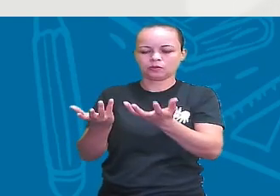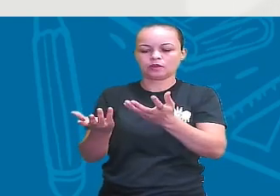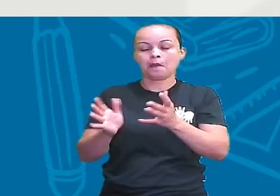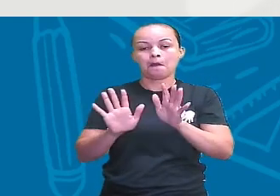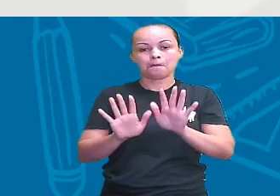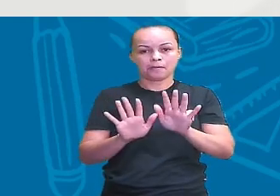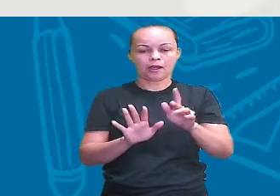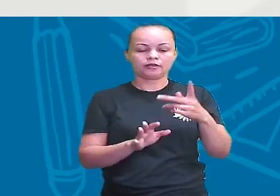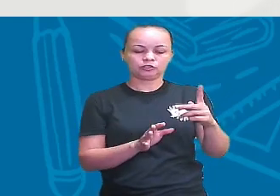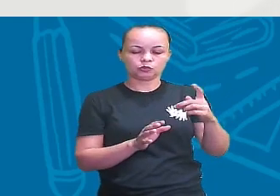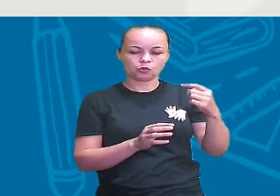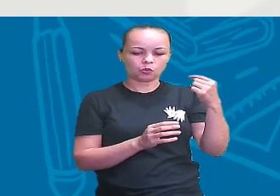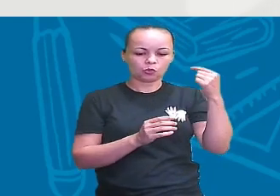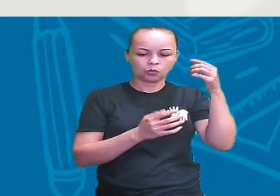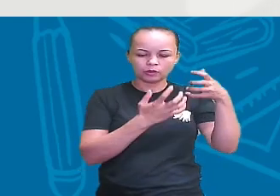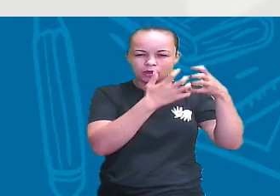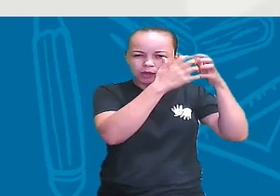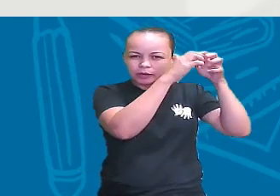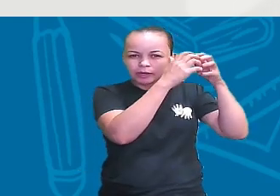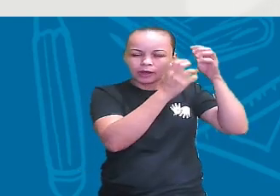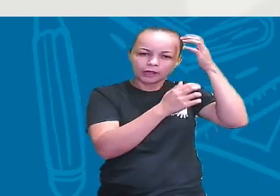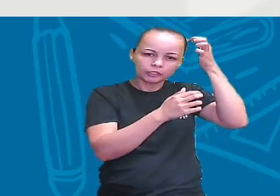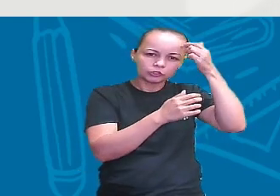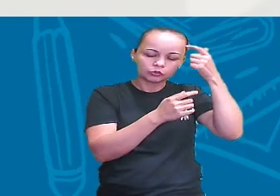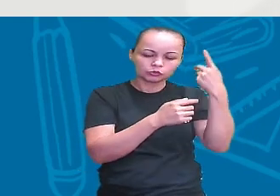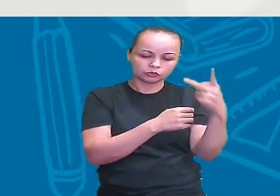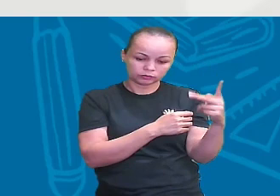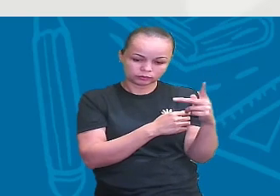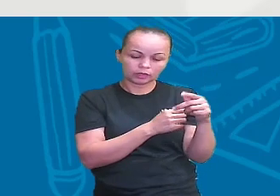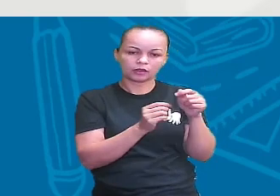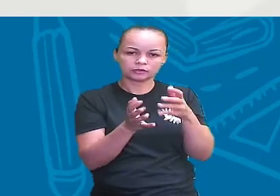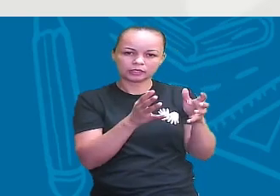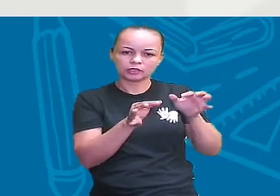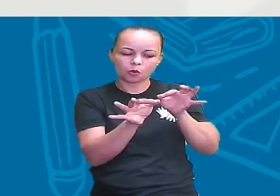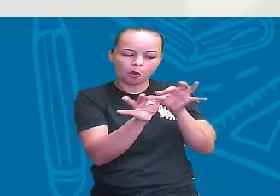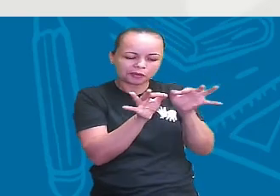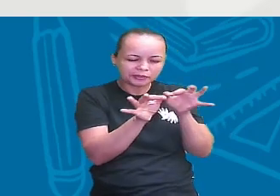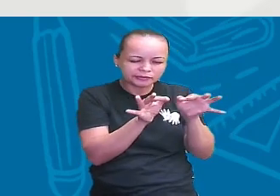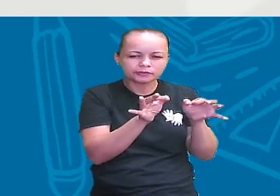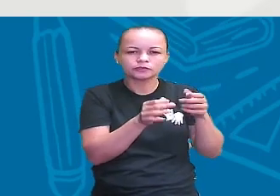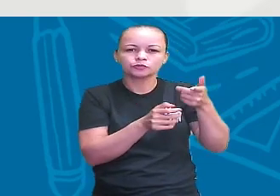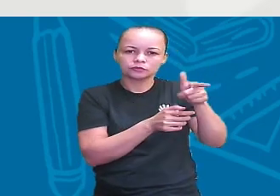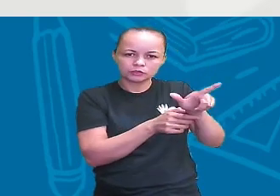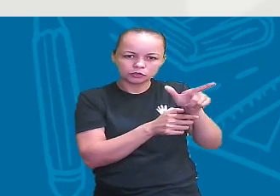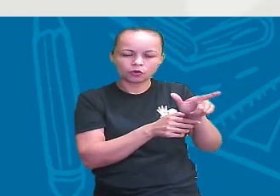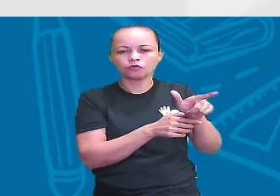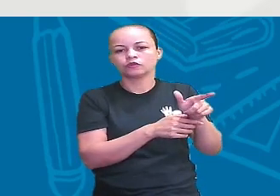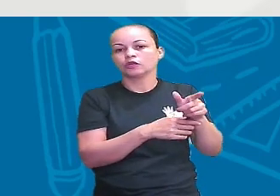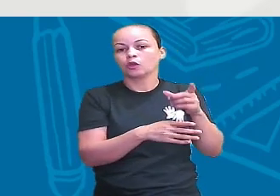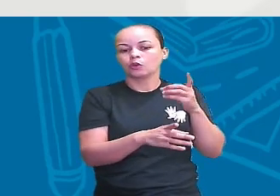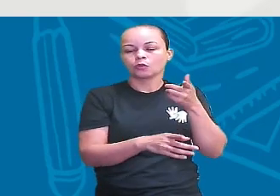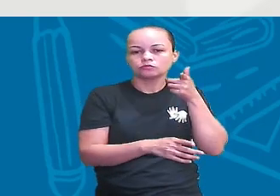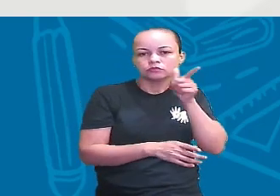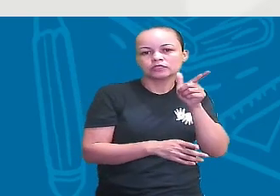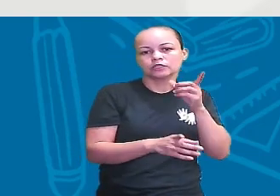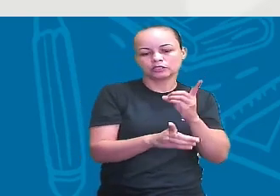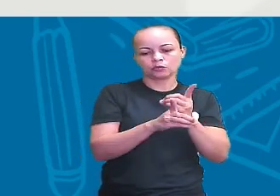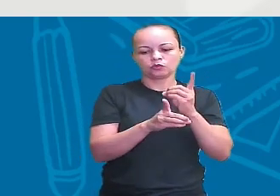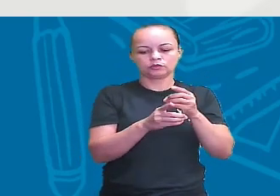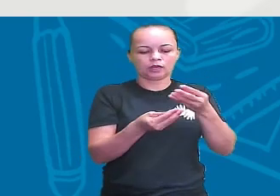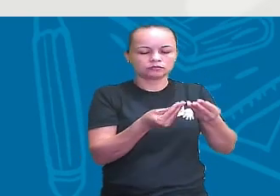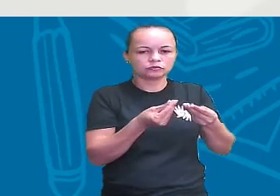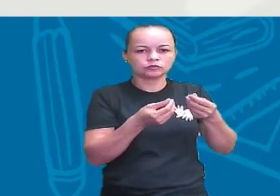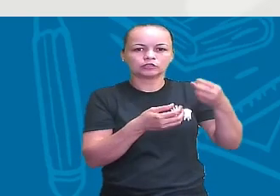reconstituído, né? O crânio e a alçada, o crânio de Luzia está sendo reconstituído porque conseguiram achar ali nos destroços do museu.